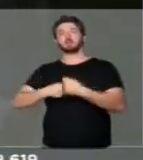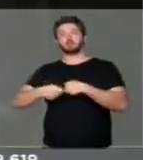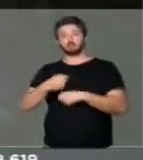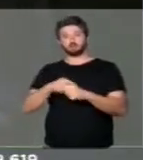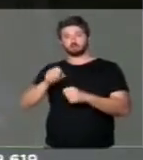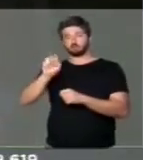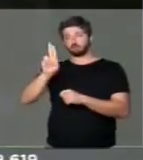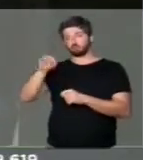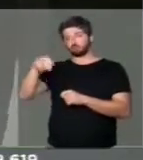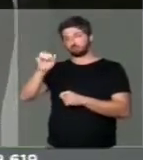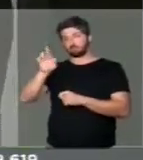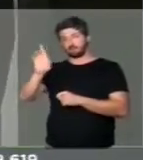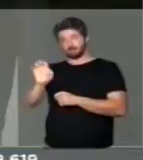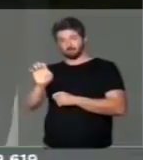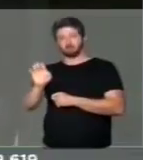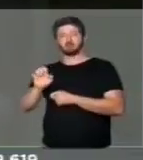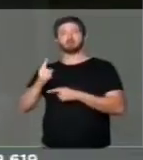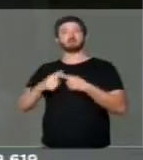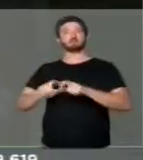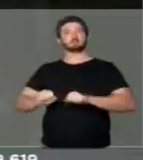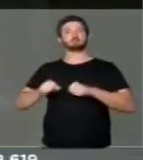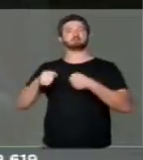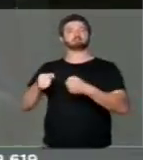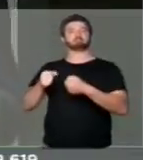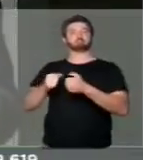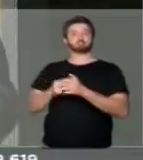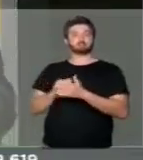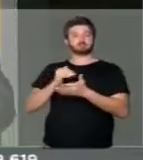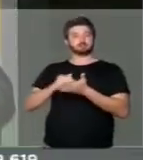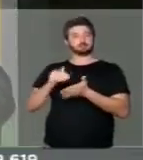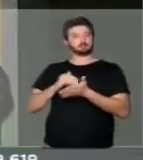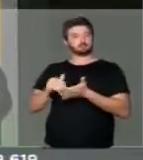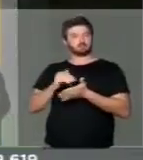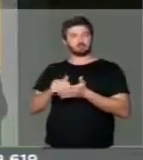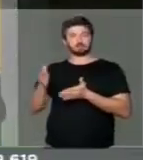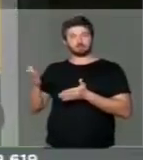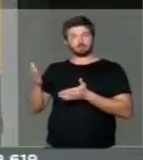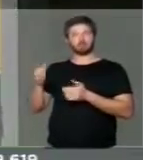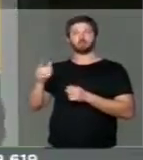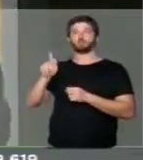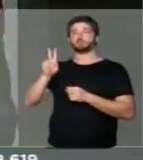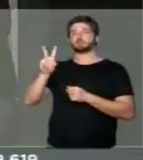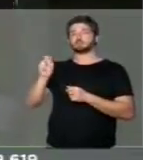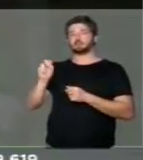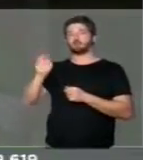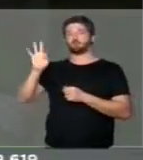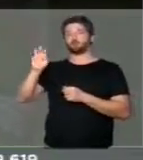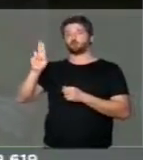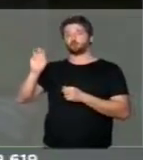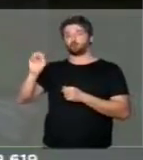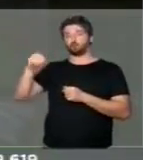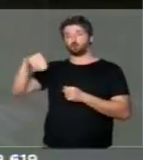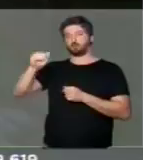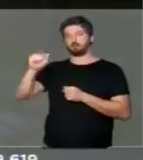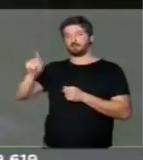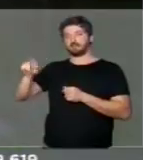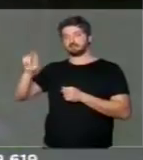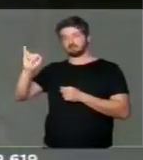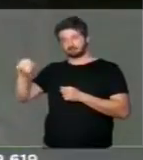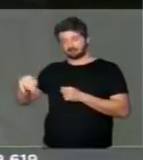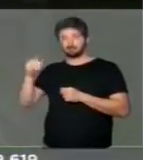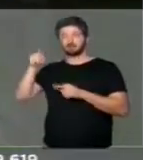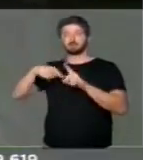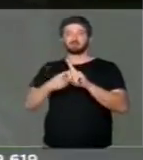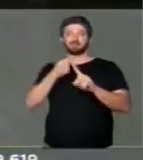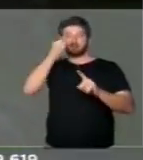de Sumaré, por meio do empenho do secretário, então secretário Gustavo Tomazin, com a confiança da prefeita